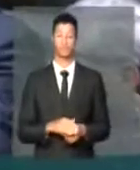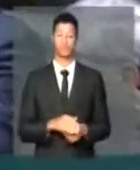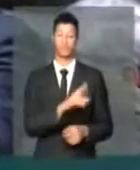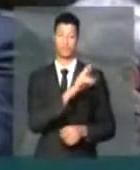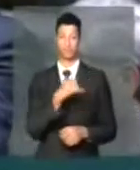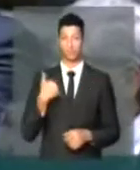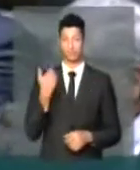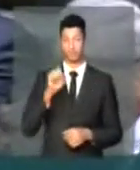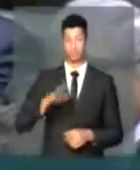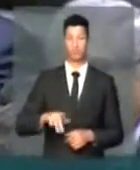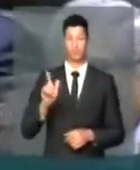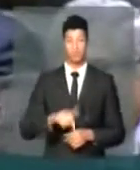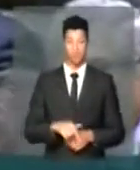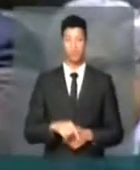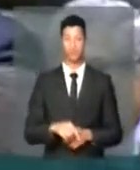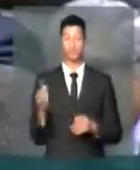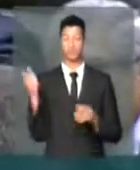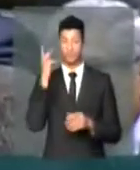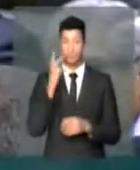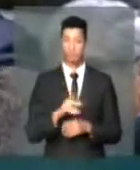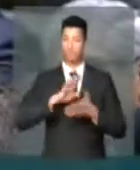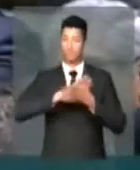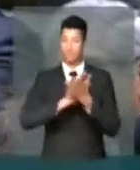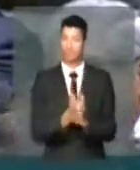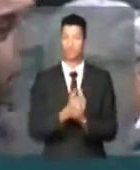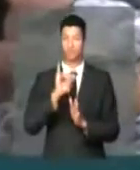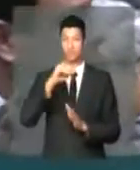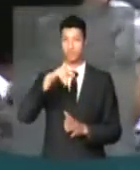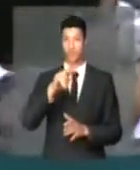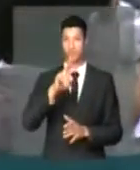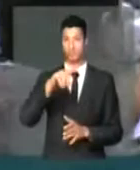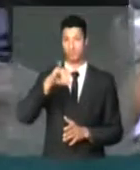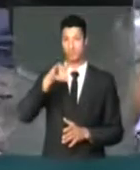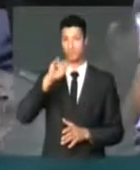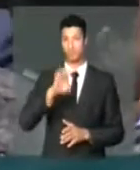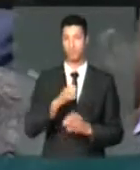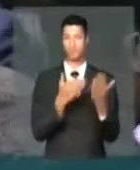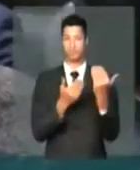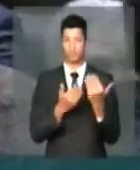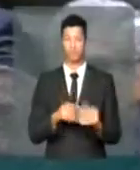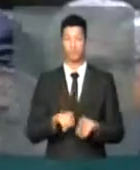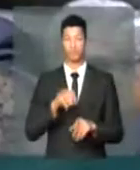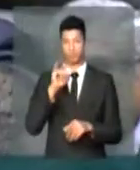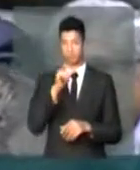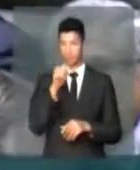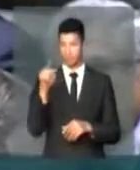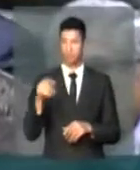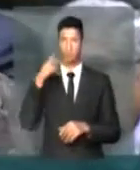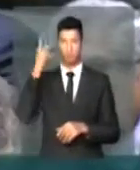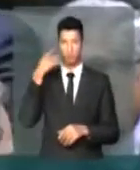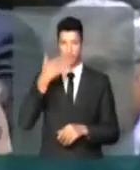redução da maioridade penal vem para combater a impunidade na delinquência juvenil. Se você,